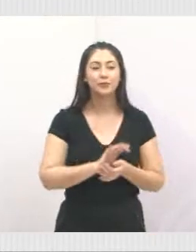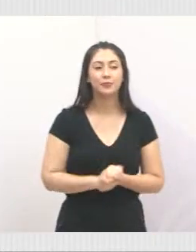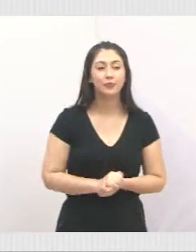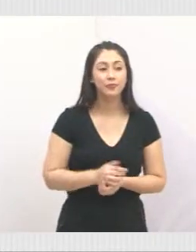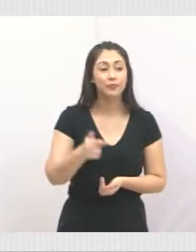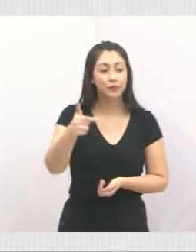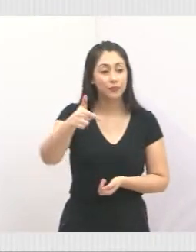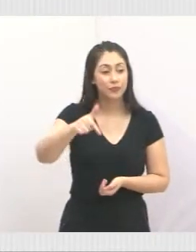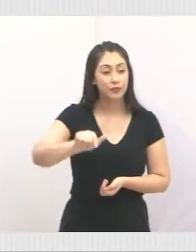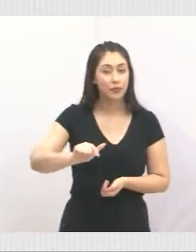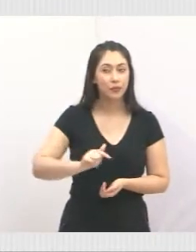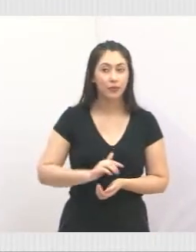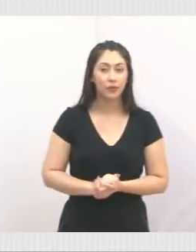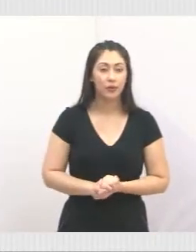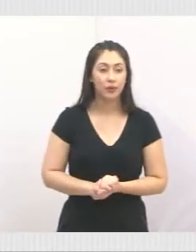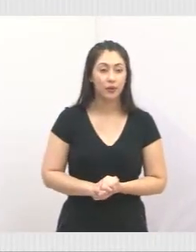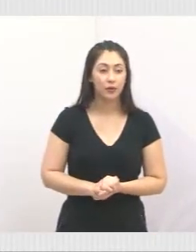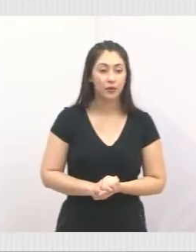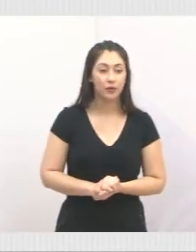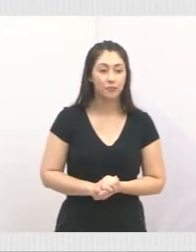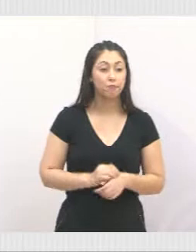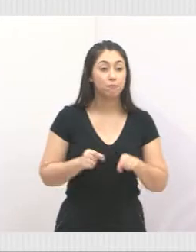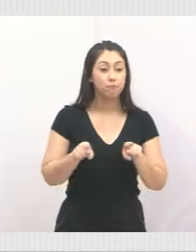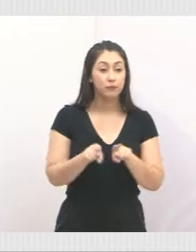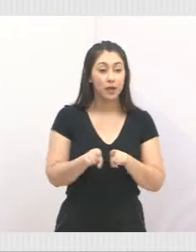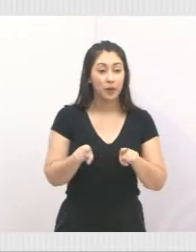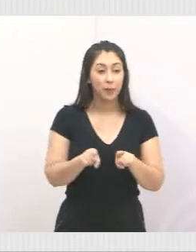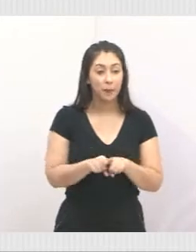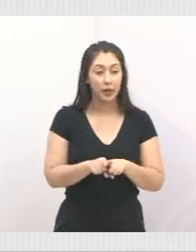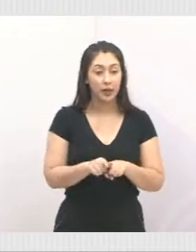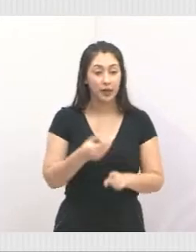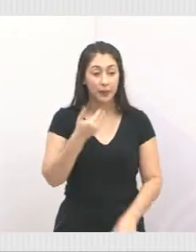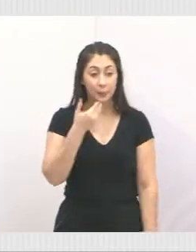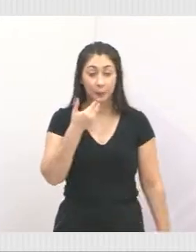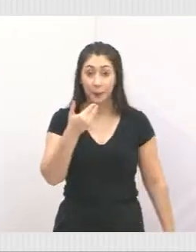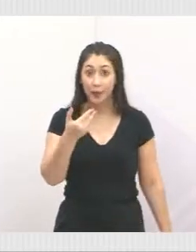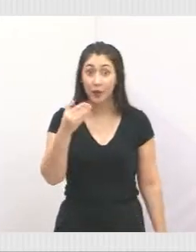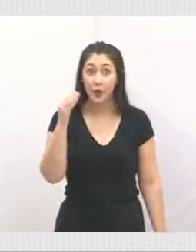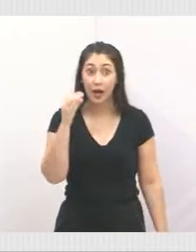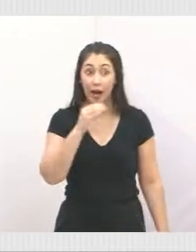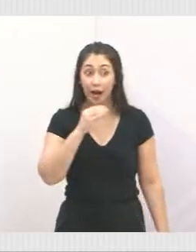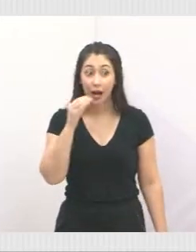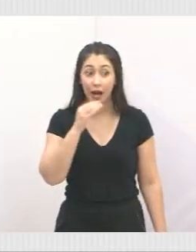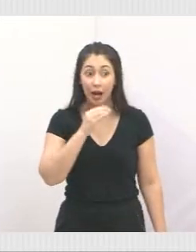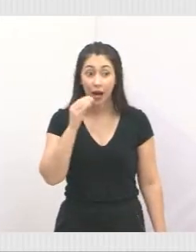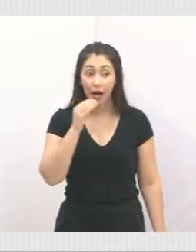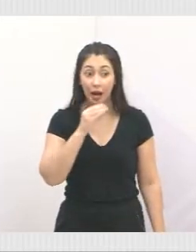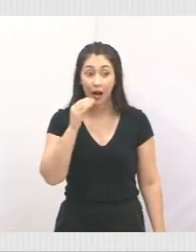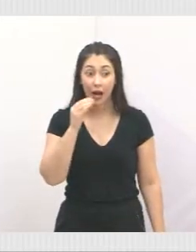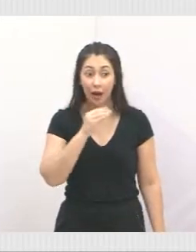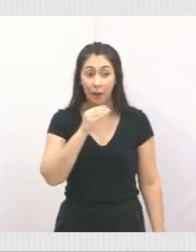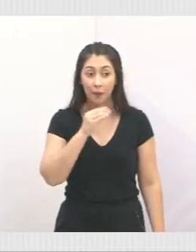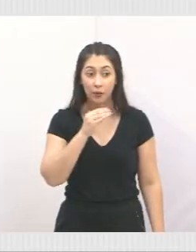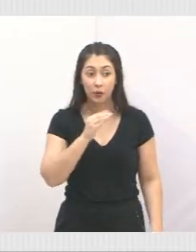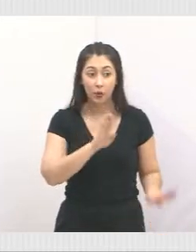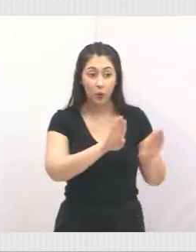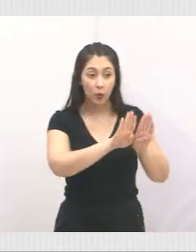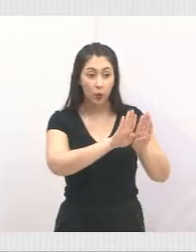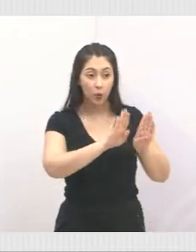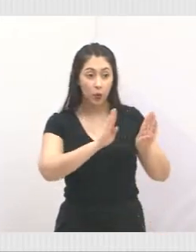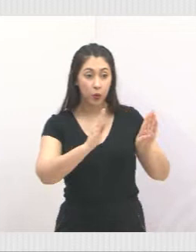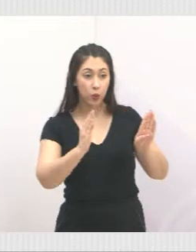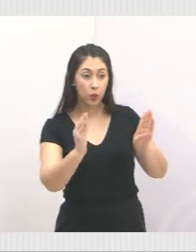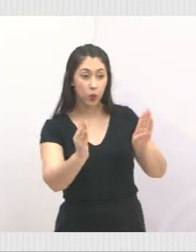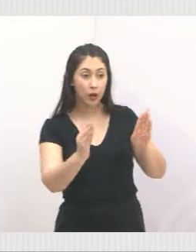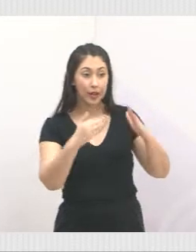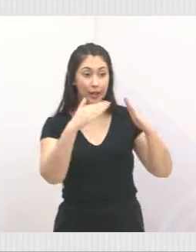pode pôr outra foto, por favor. Também eles solicitaram, com urgência, um guarda-reio nessa Casa